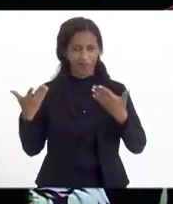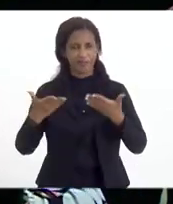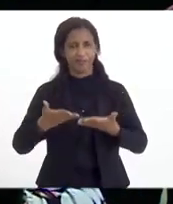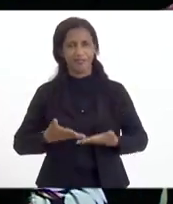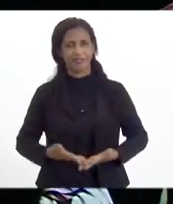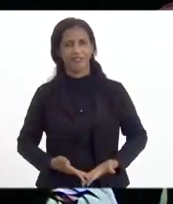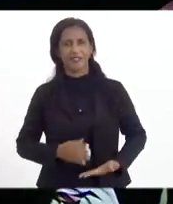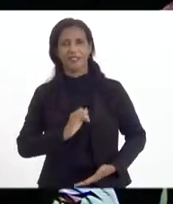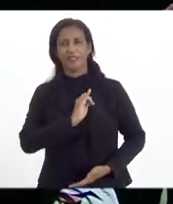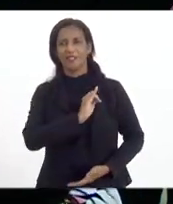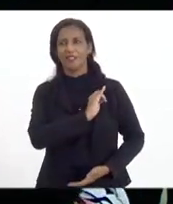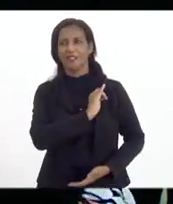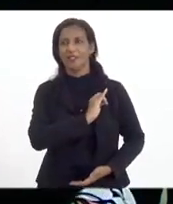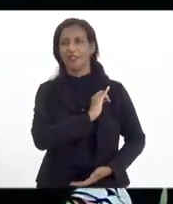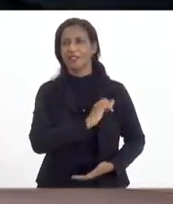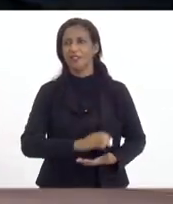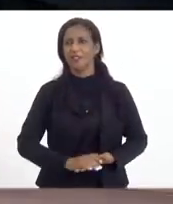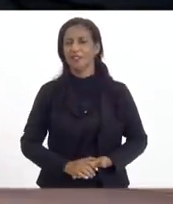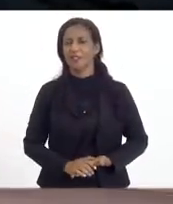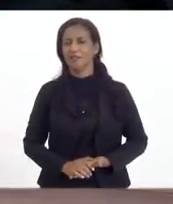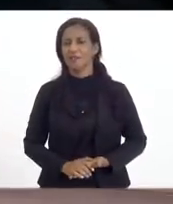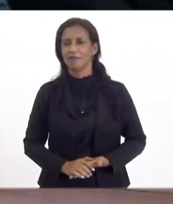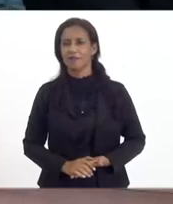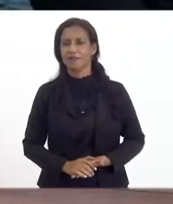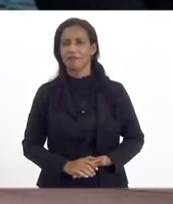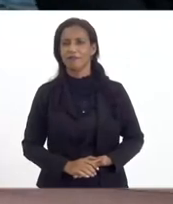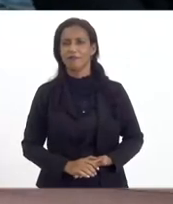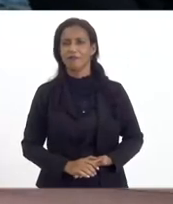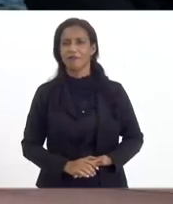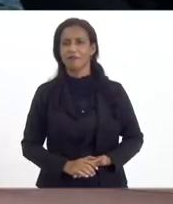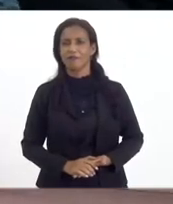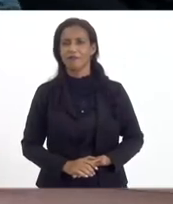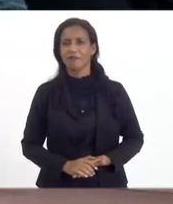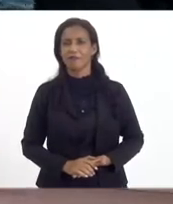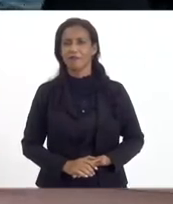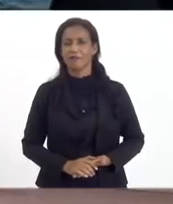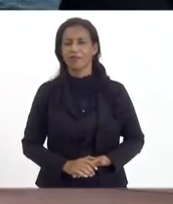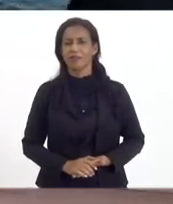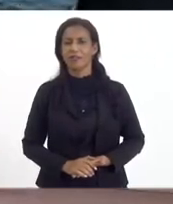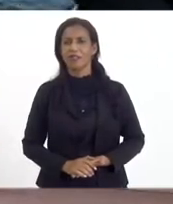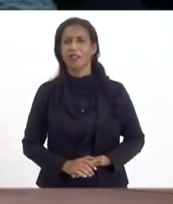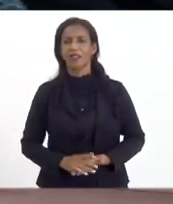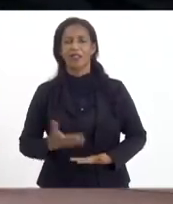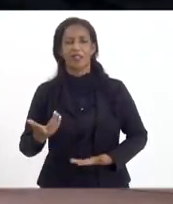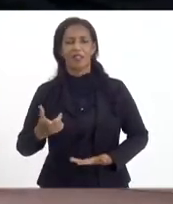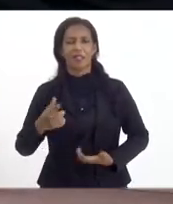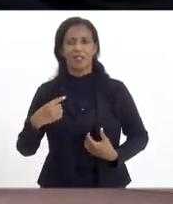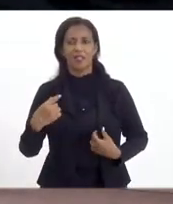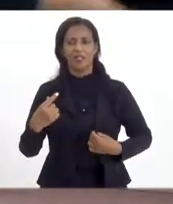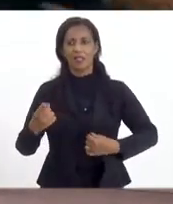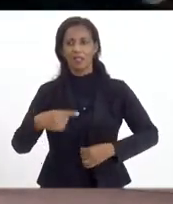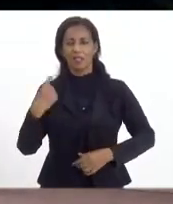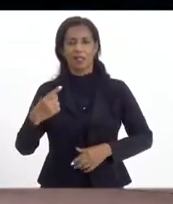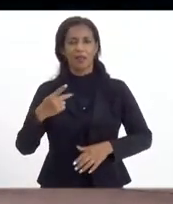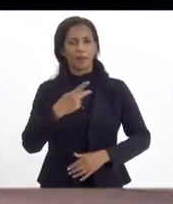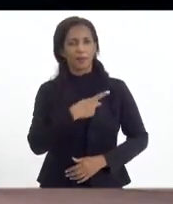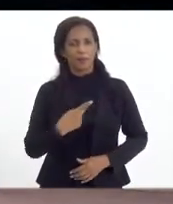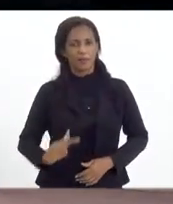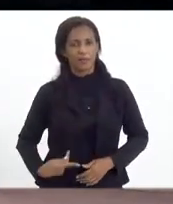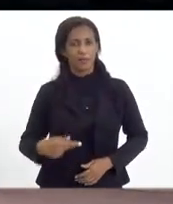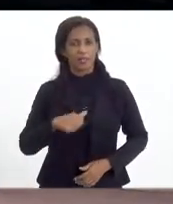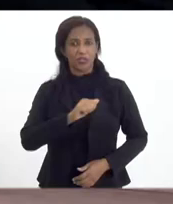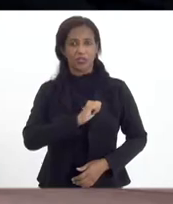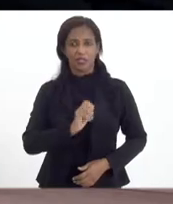Itaguaí, essa cidade e região tão importante para o nosso Estado. Queria cumprimentar o presidente André